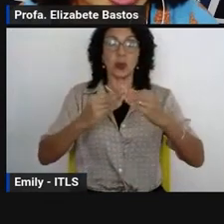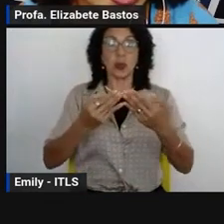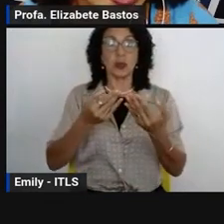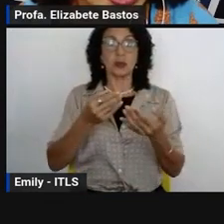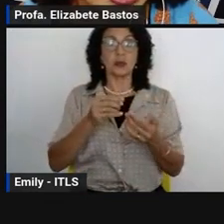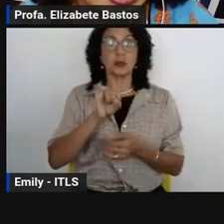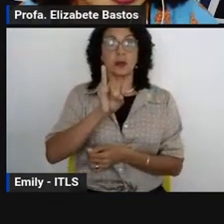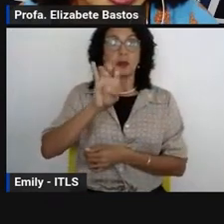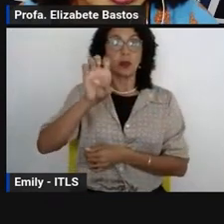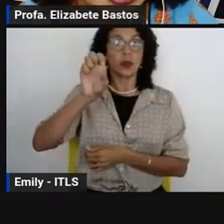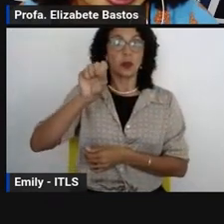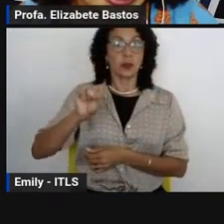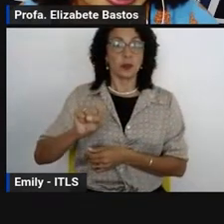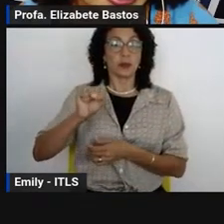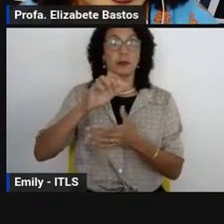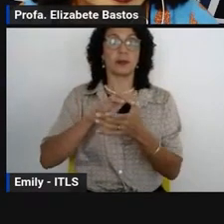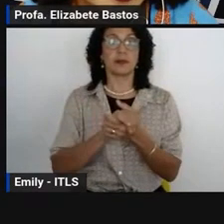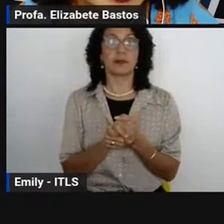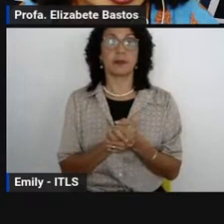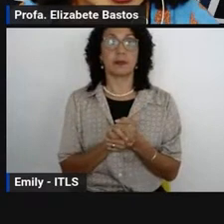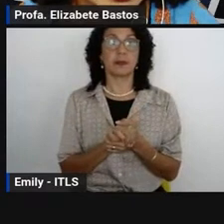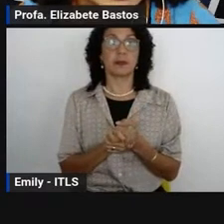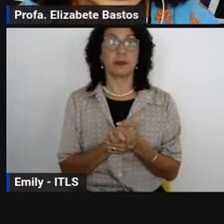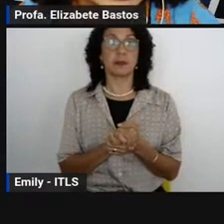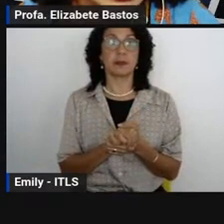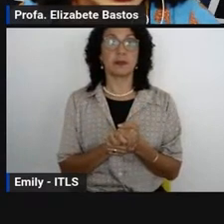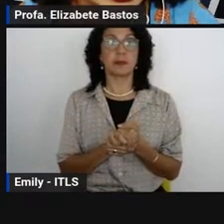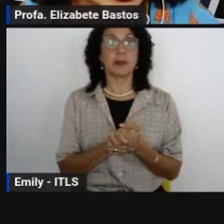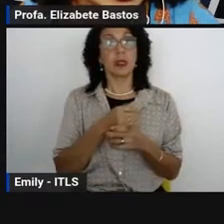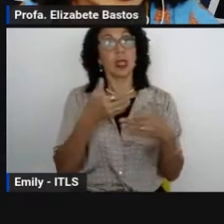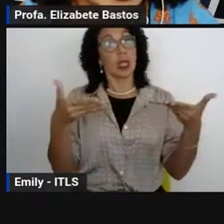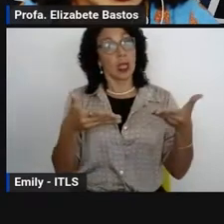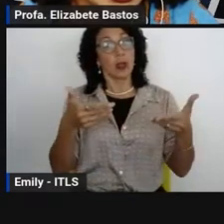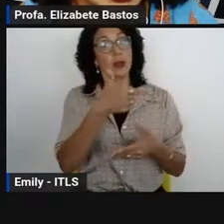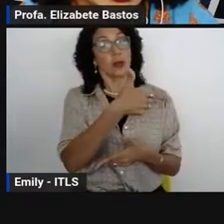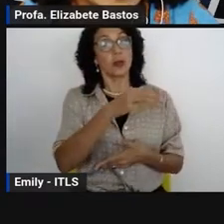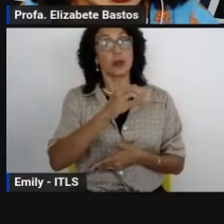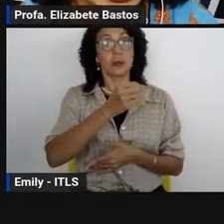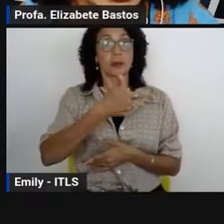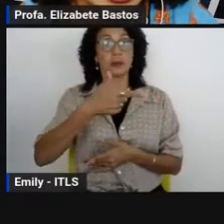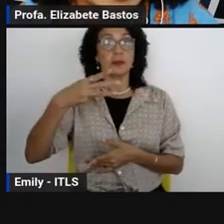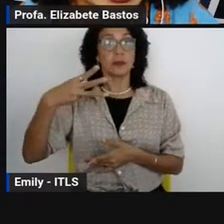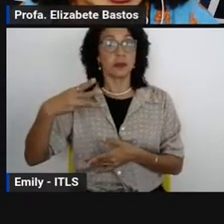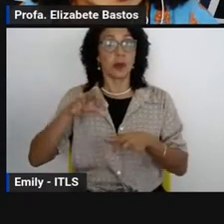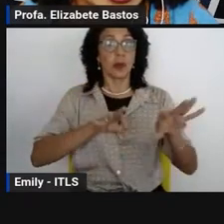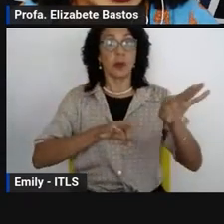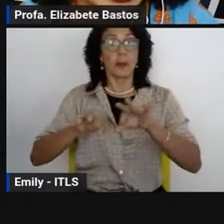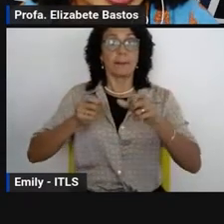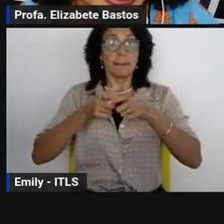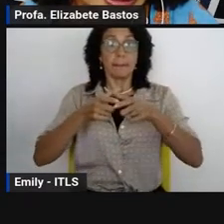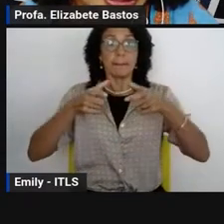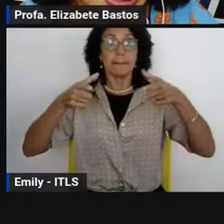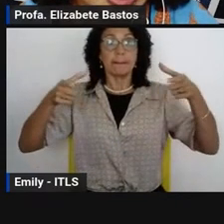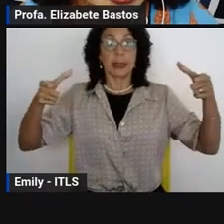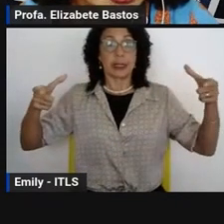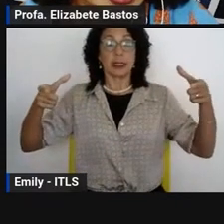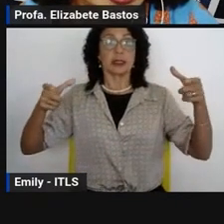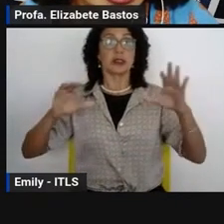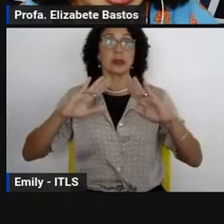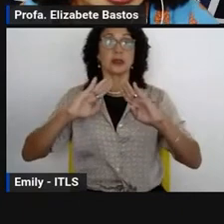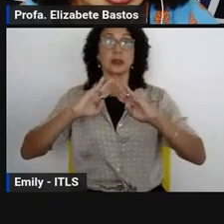escolas e também IES e neste ano de 2023 o projeto está ampliado para toda a rede,